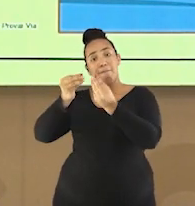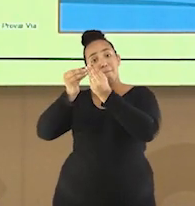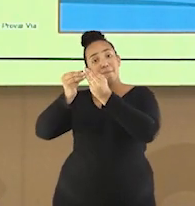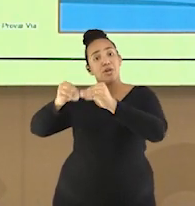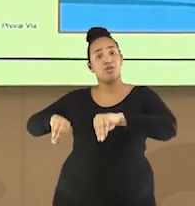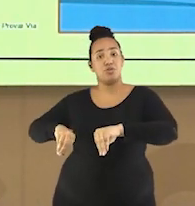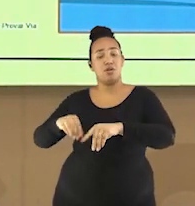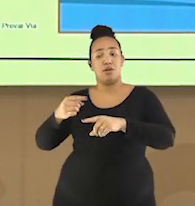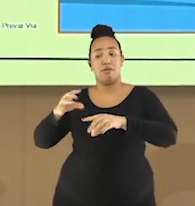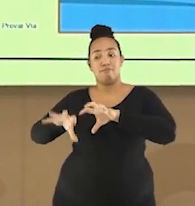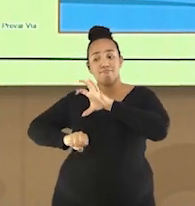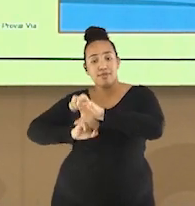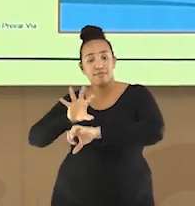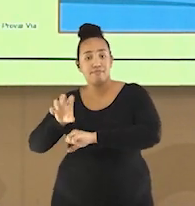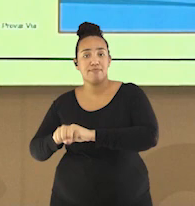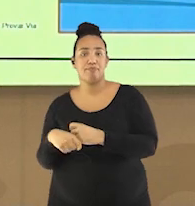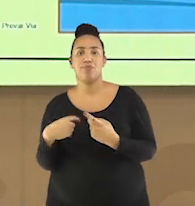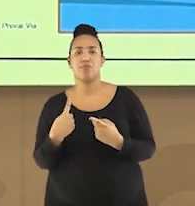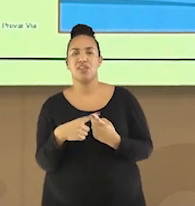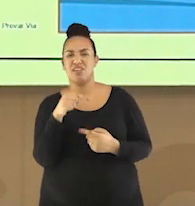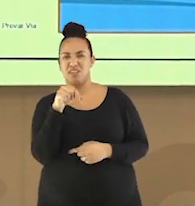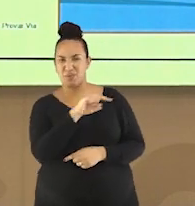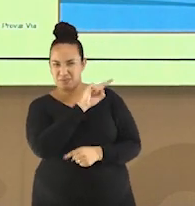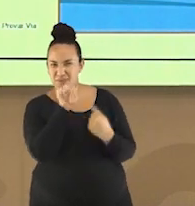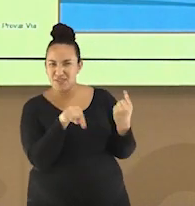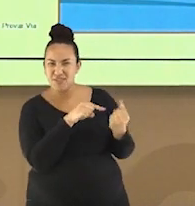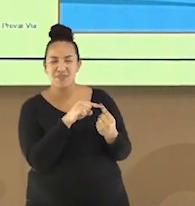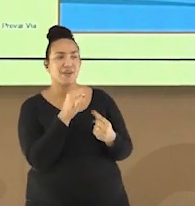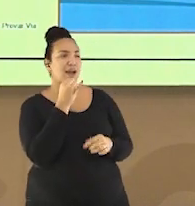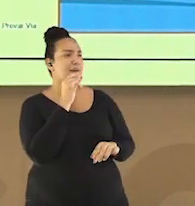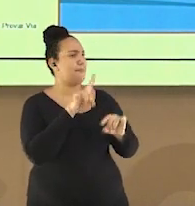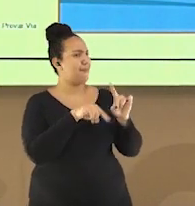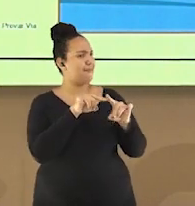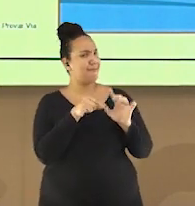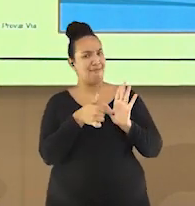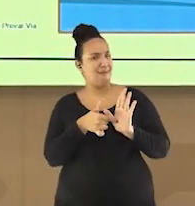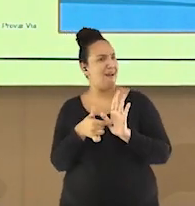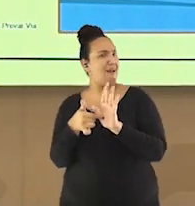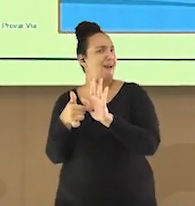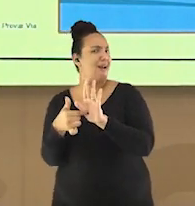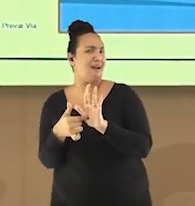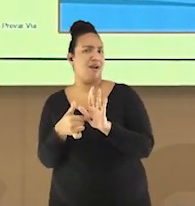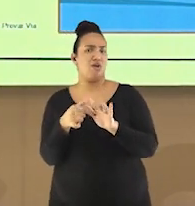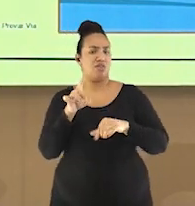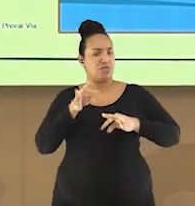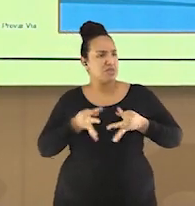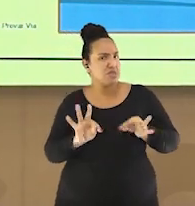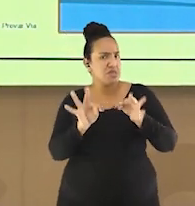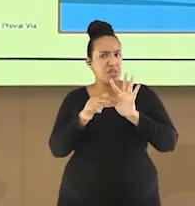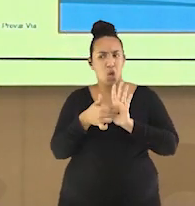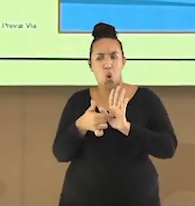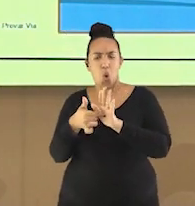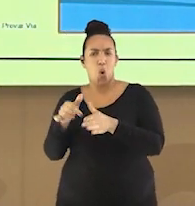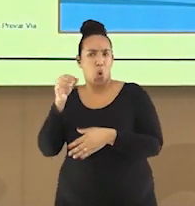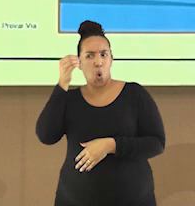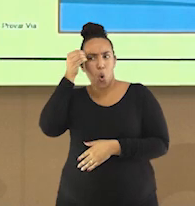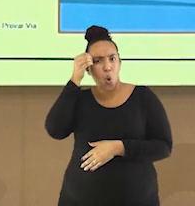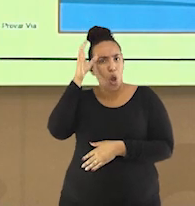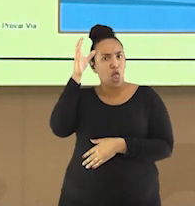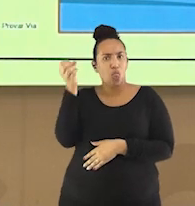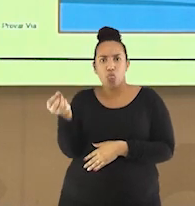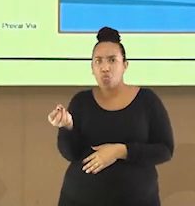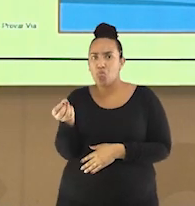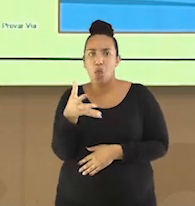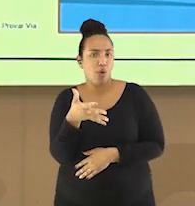aqui não é, vamos levar nossos produtos, vamos levar nossa tecnologia, novos conhecimentos e tal. Isso